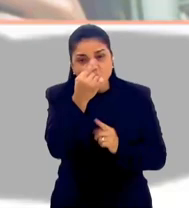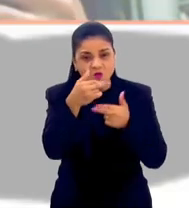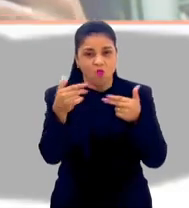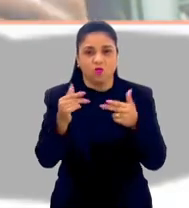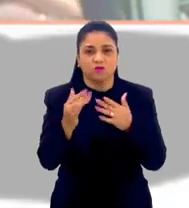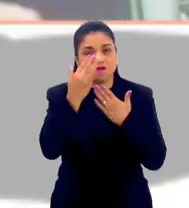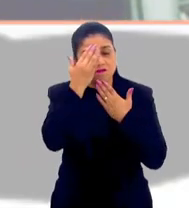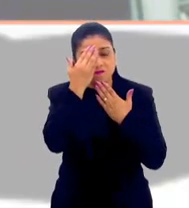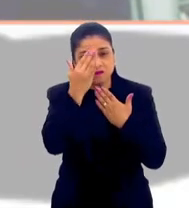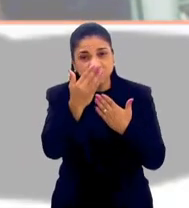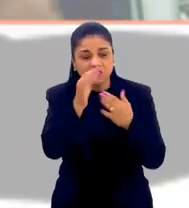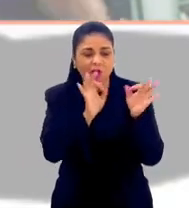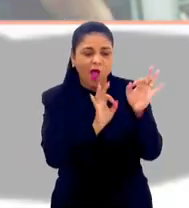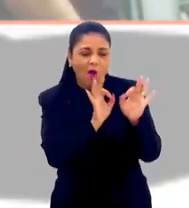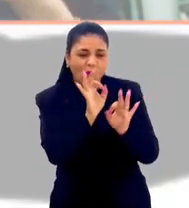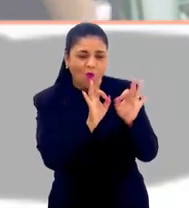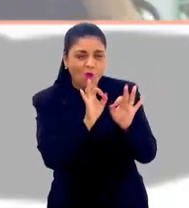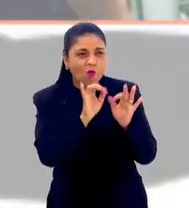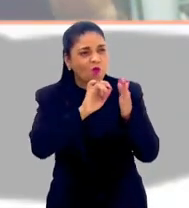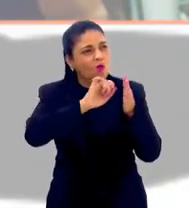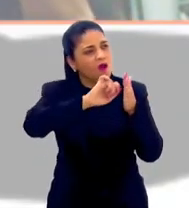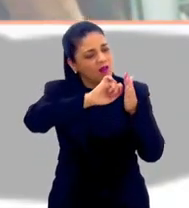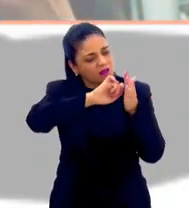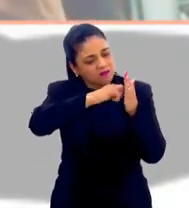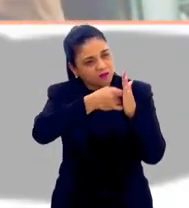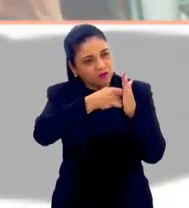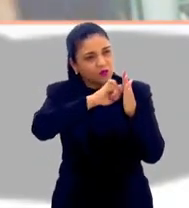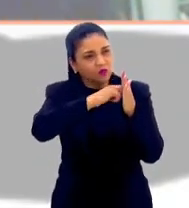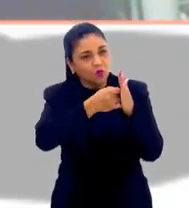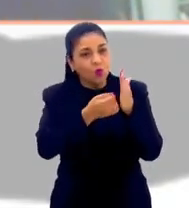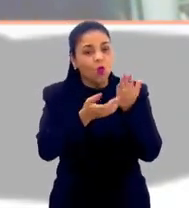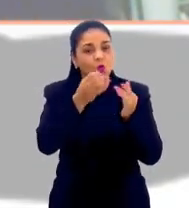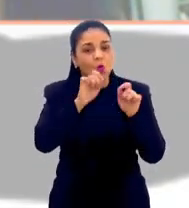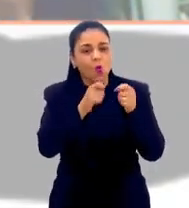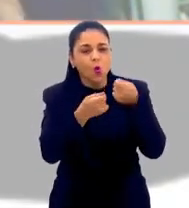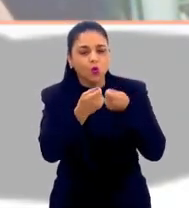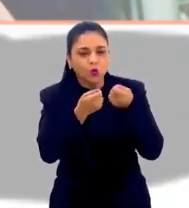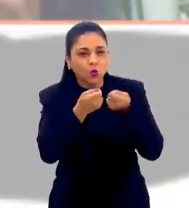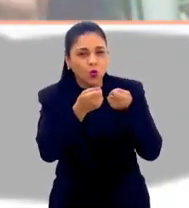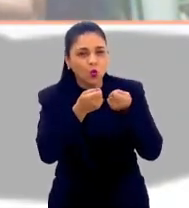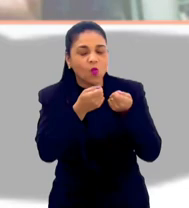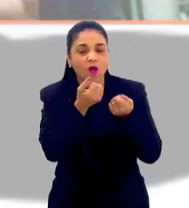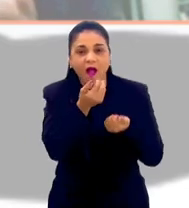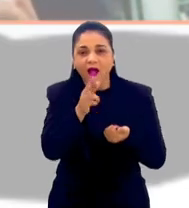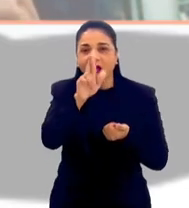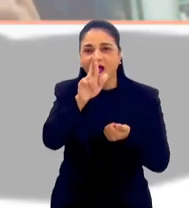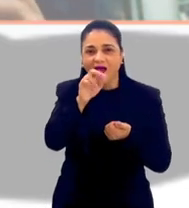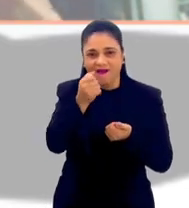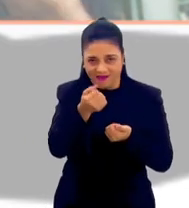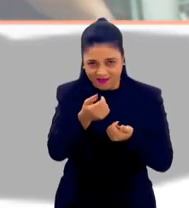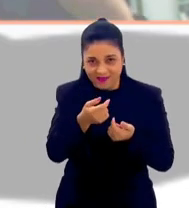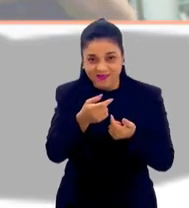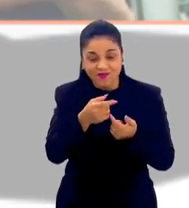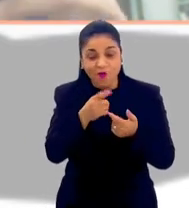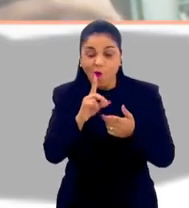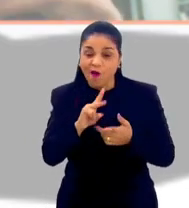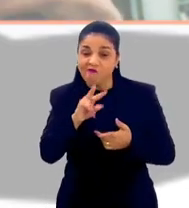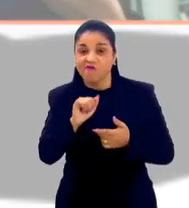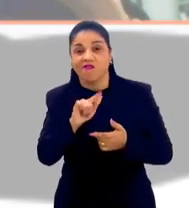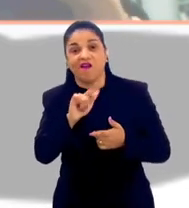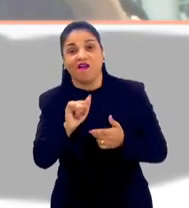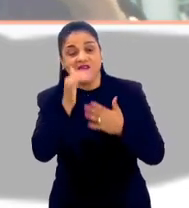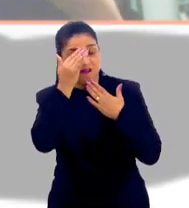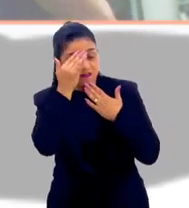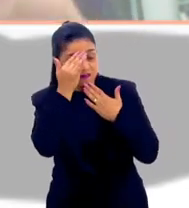Agradece que alguém arrumou a temperatura do ar-condicionado. Agradece que alguém te deu uma vaga. Agradece